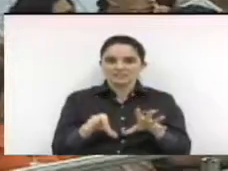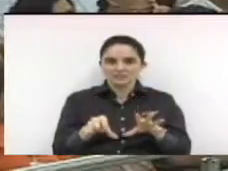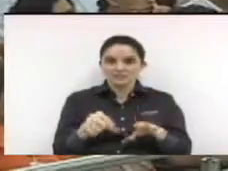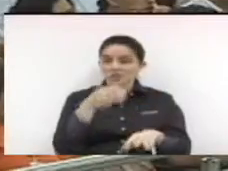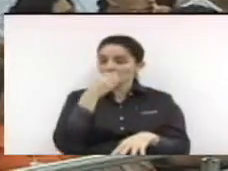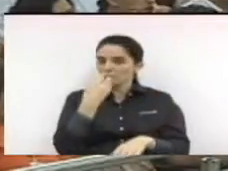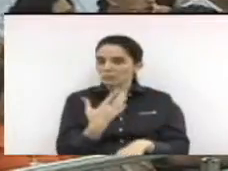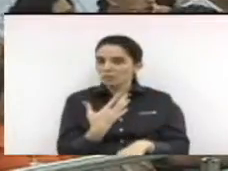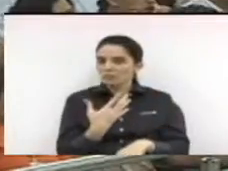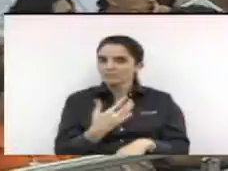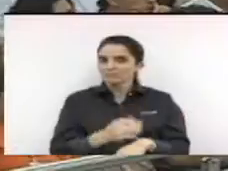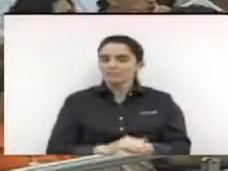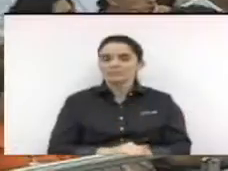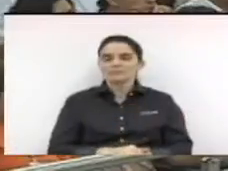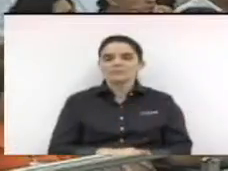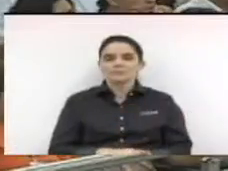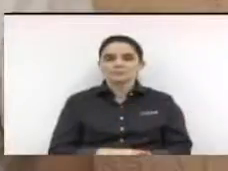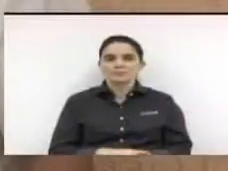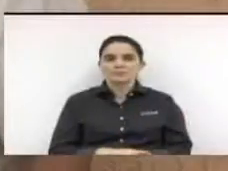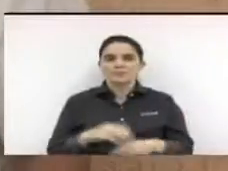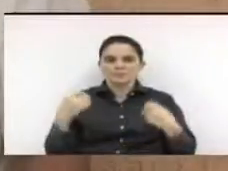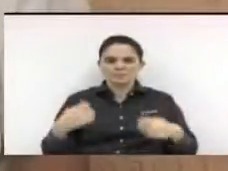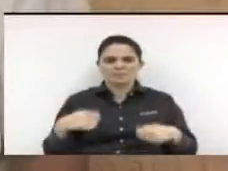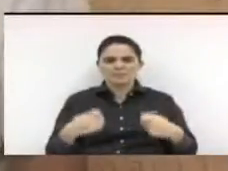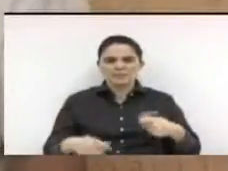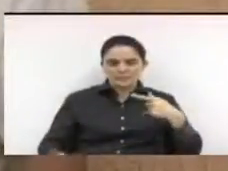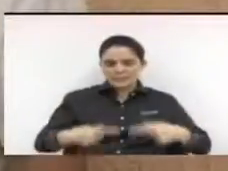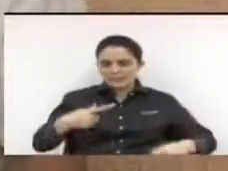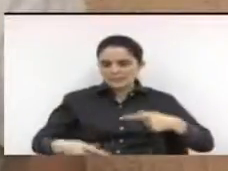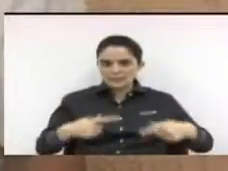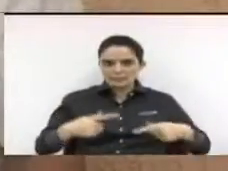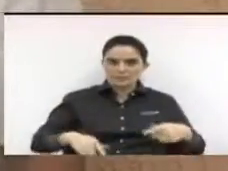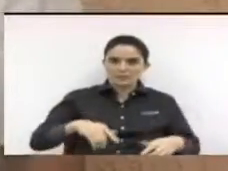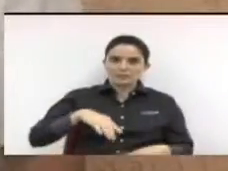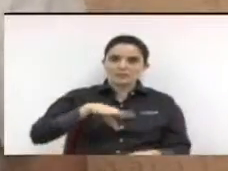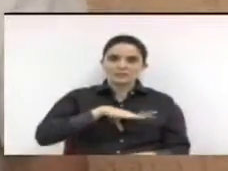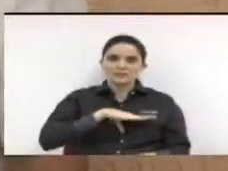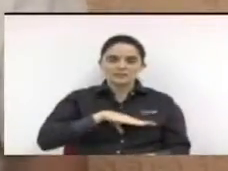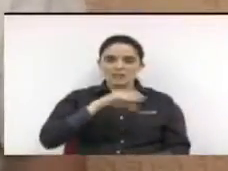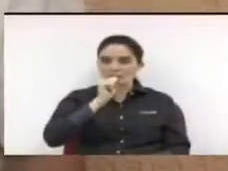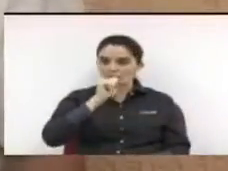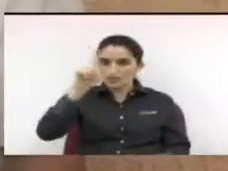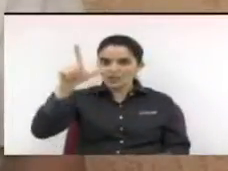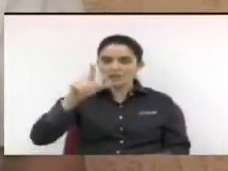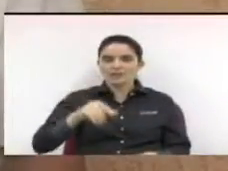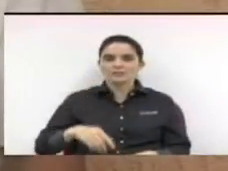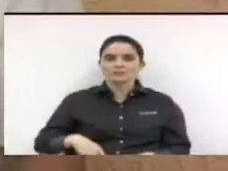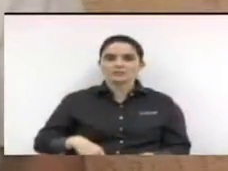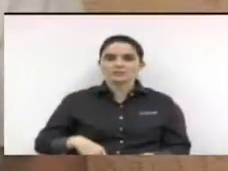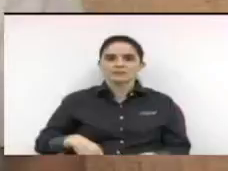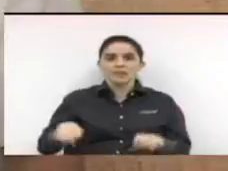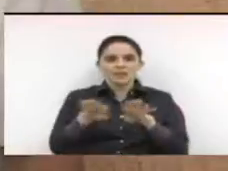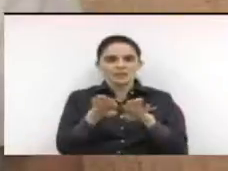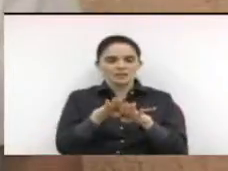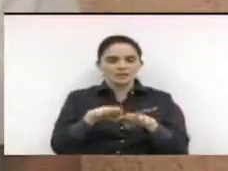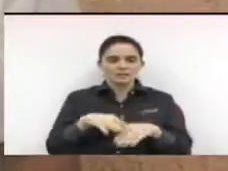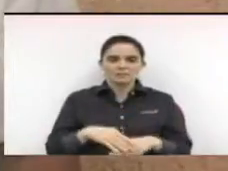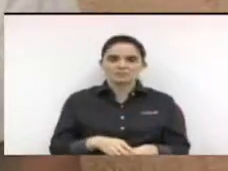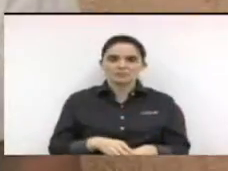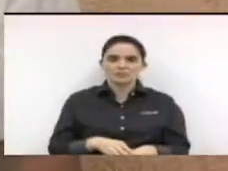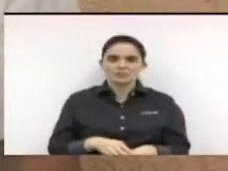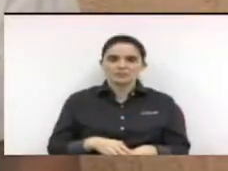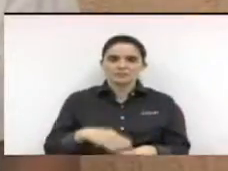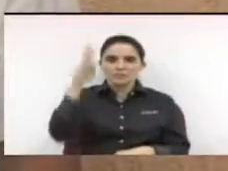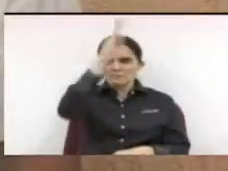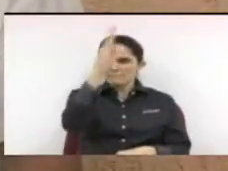para levantar o debate na cidade, em todo o Brasil, sobre a importância de não fazer esse corte. Ao mesmo